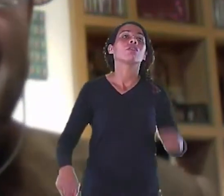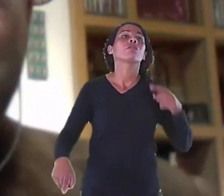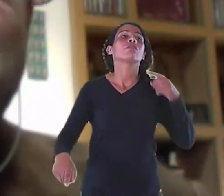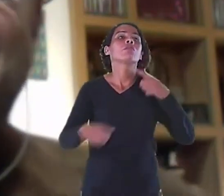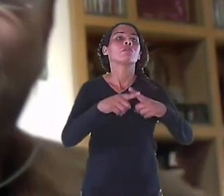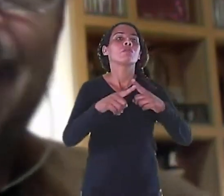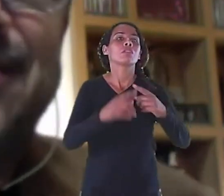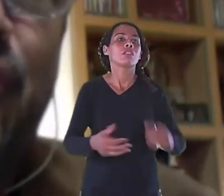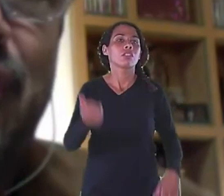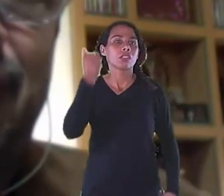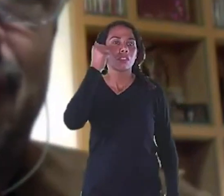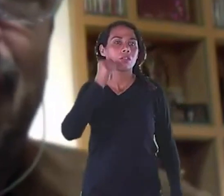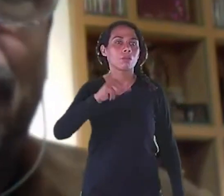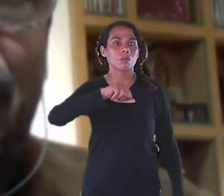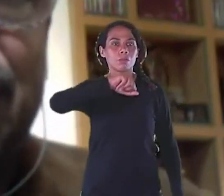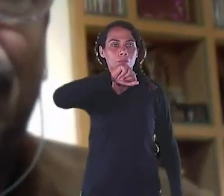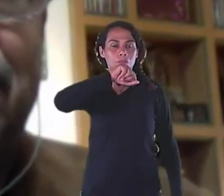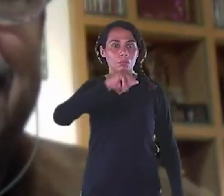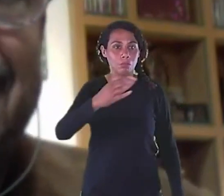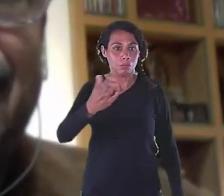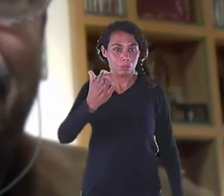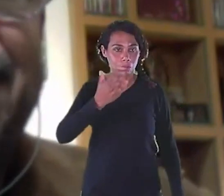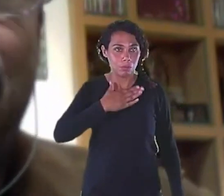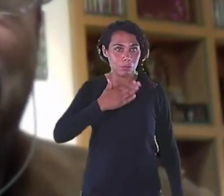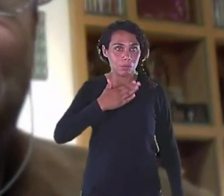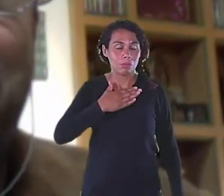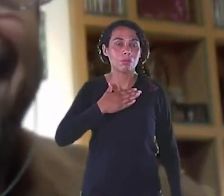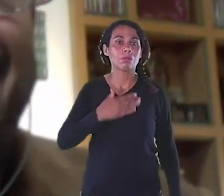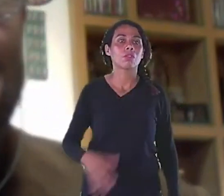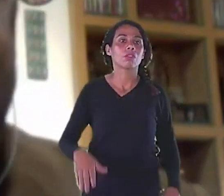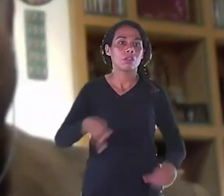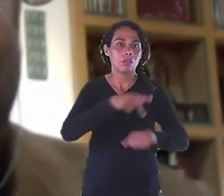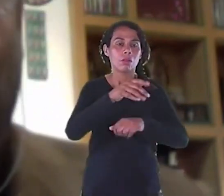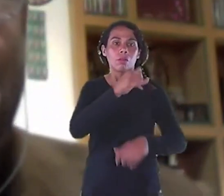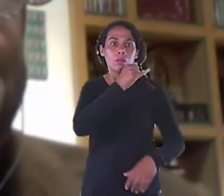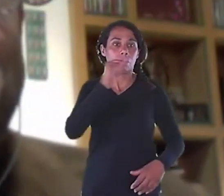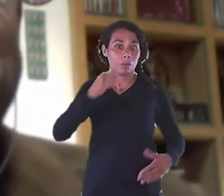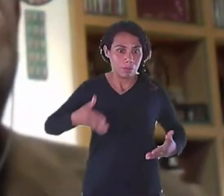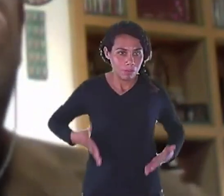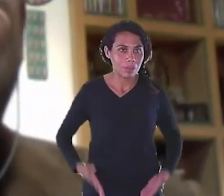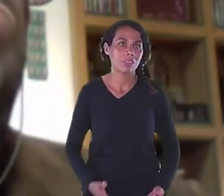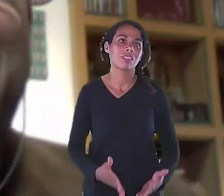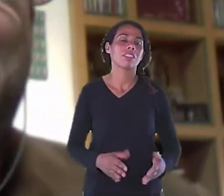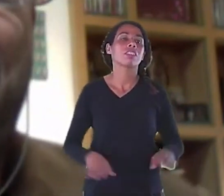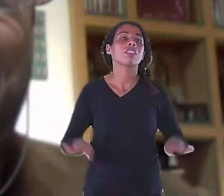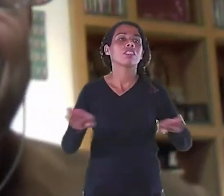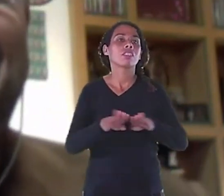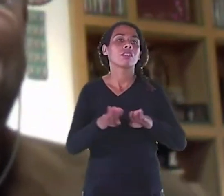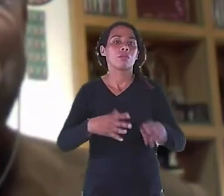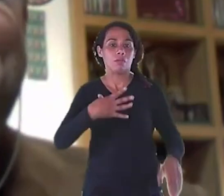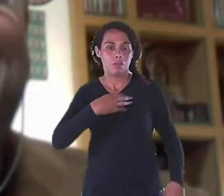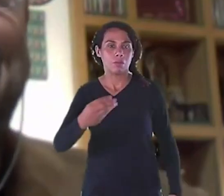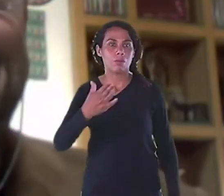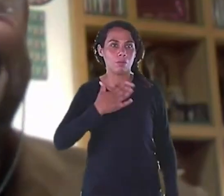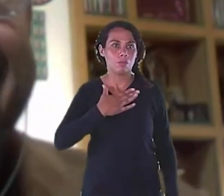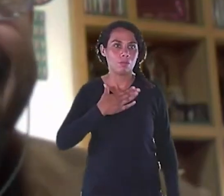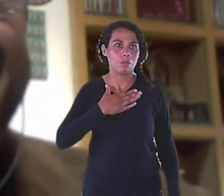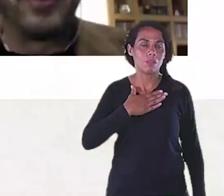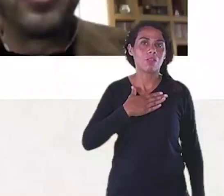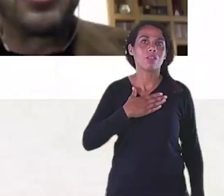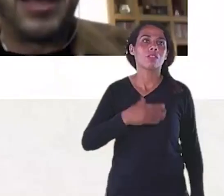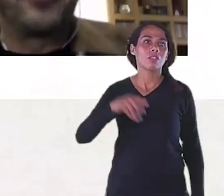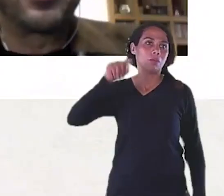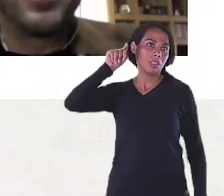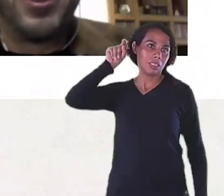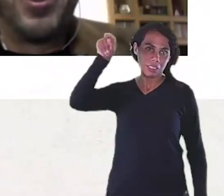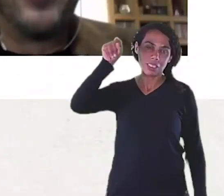E o Mateu Nasceu em Belo Horizonte Mas eu dei o nome italiano É Mateu Isso para um Não ficar com O inveja do outro